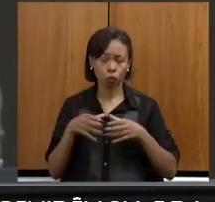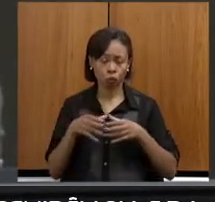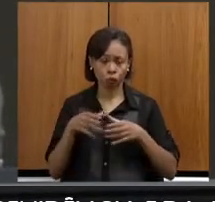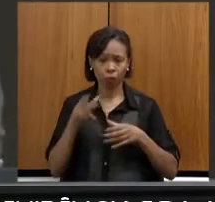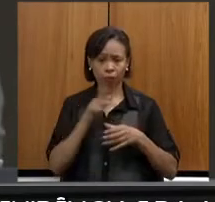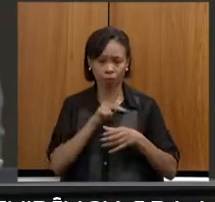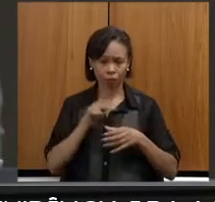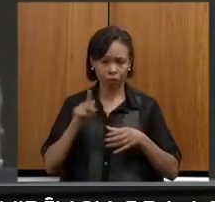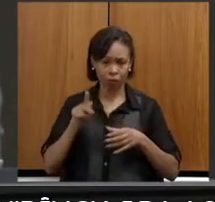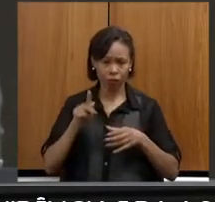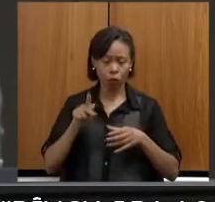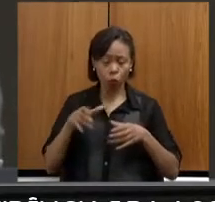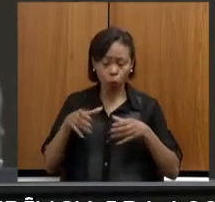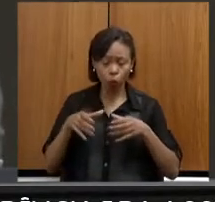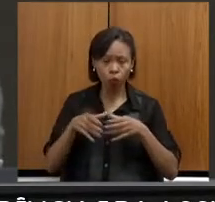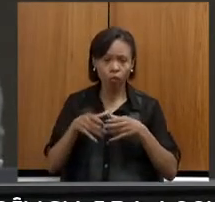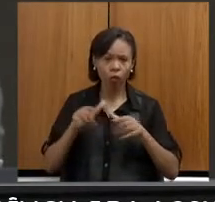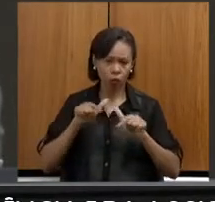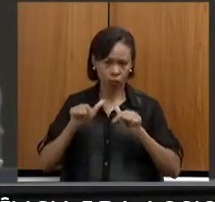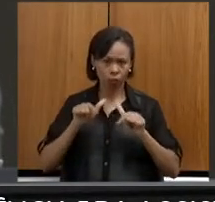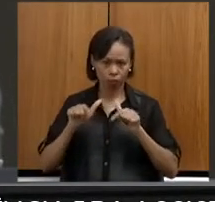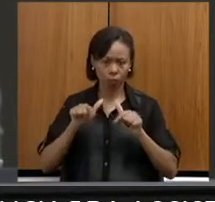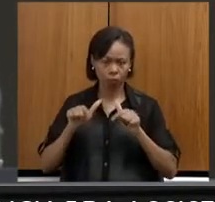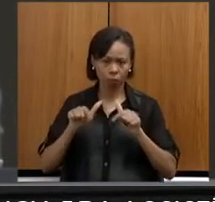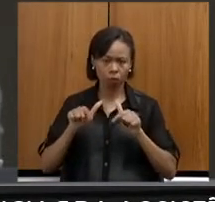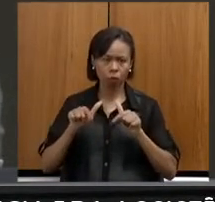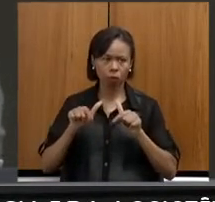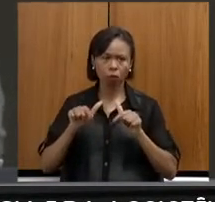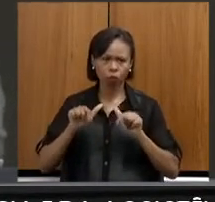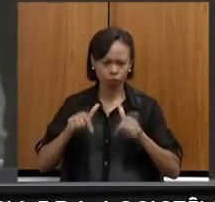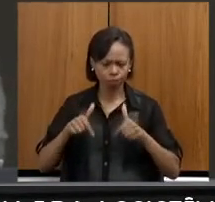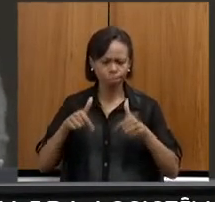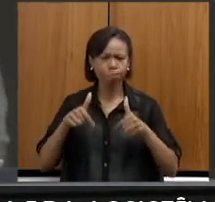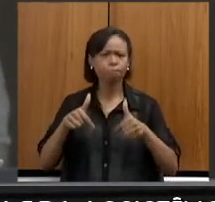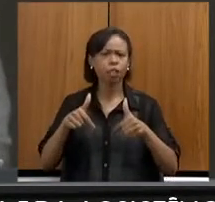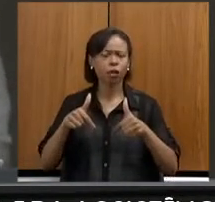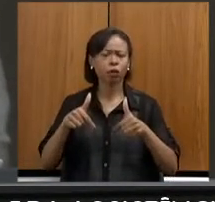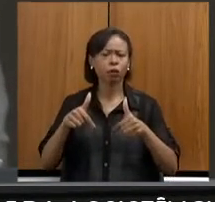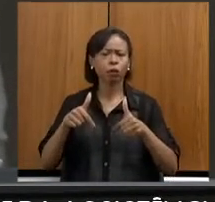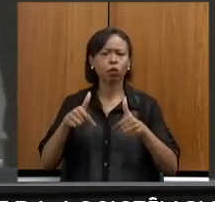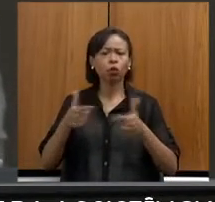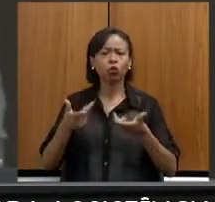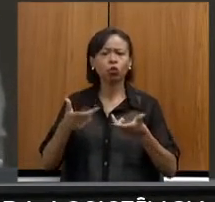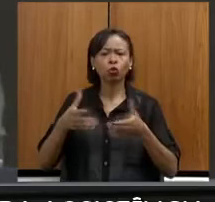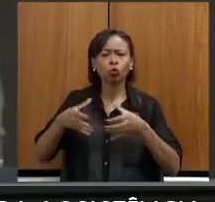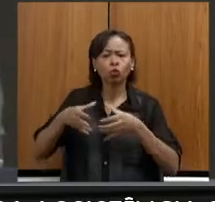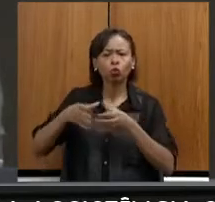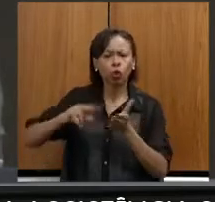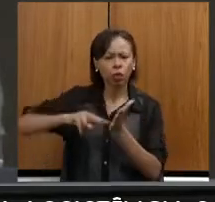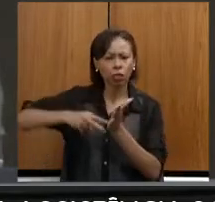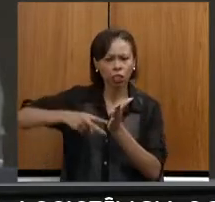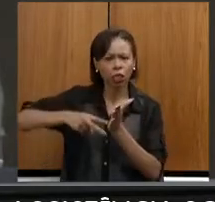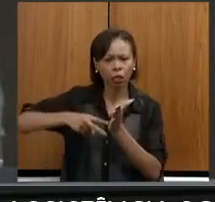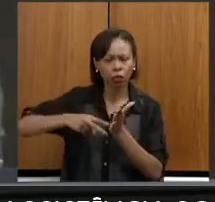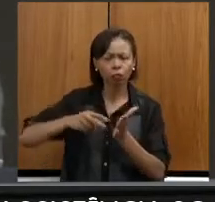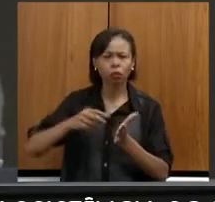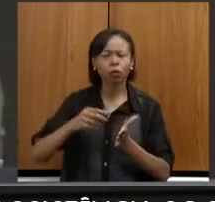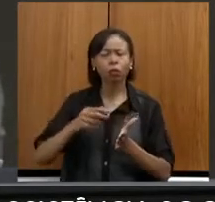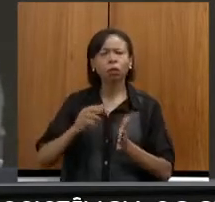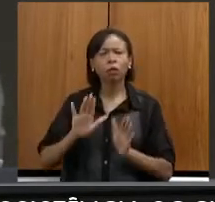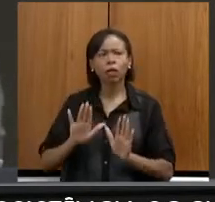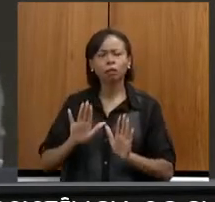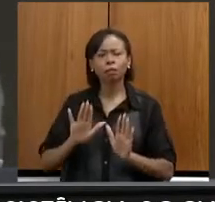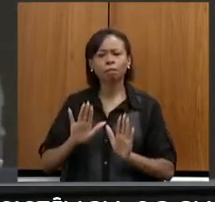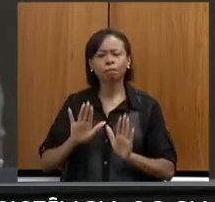e tem aí uma atuação na vida sindical, uma das coisas que